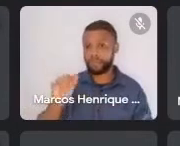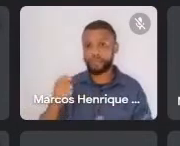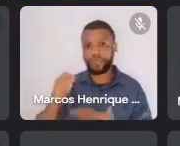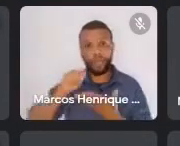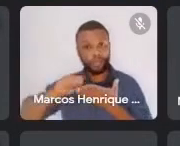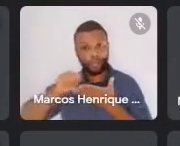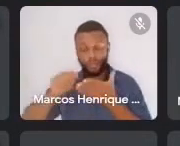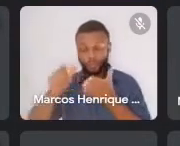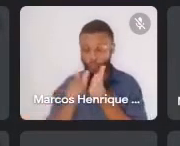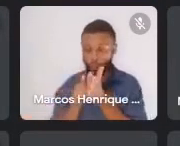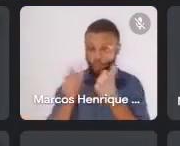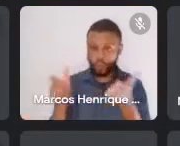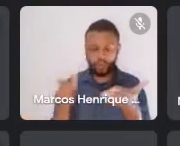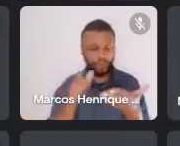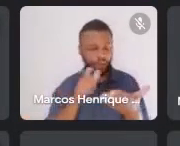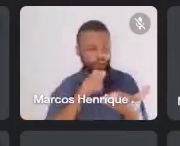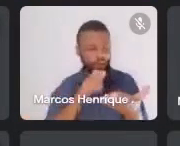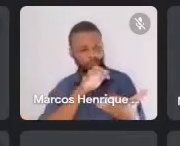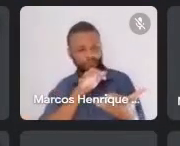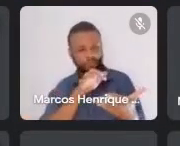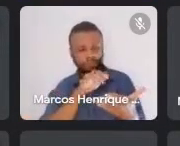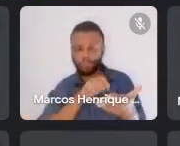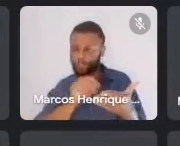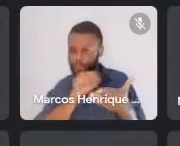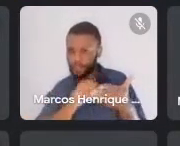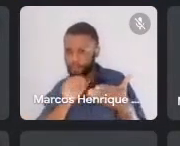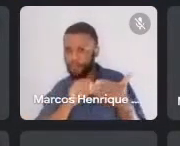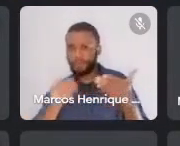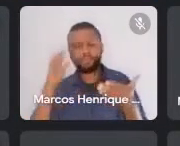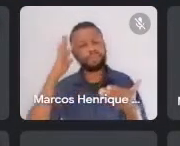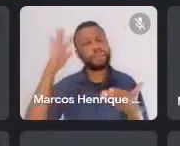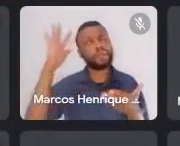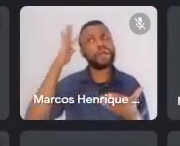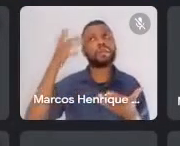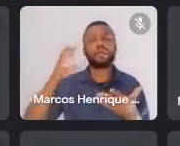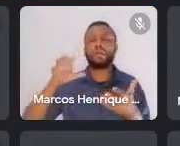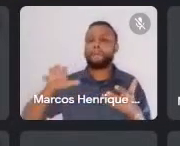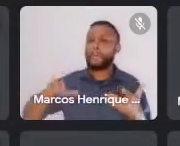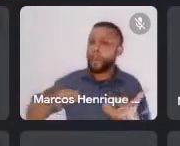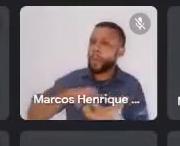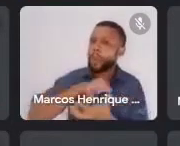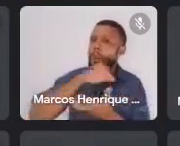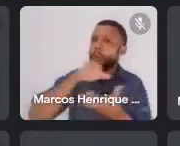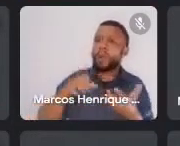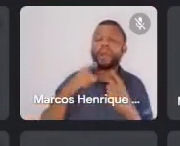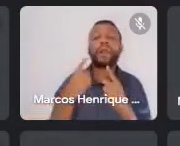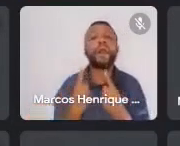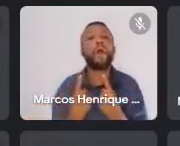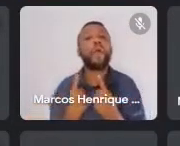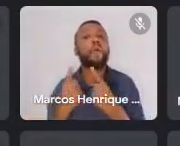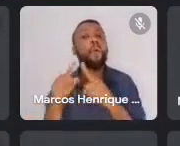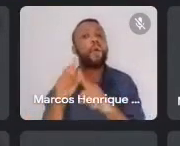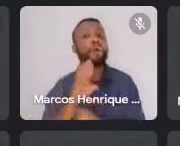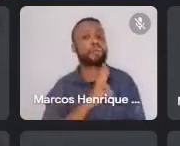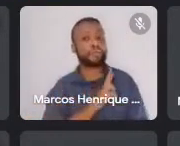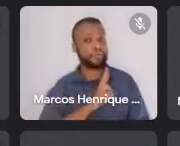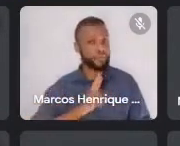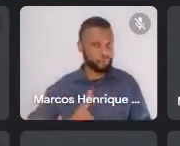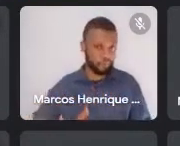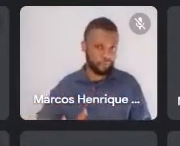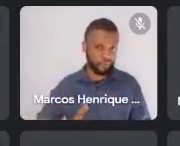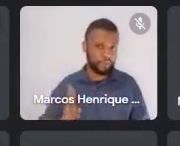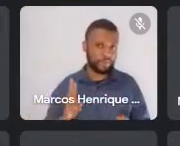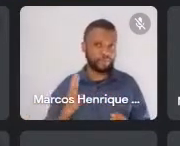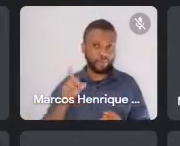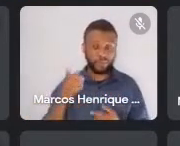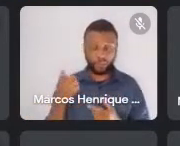assim, ainda achando que era um movimento mesmo antirepublicano, né? Que era um